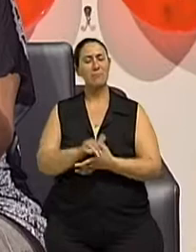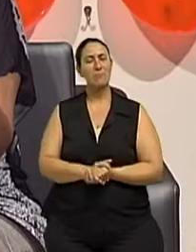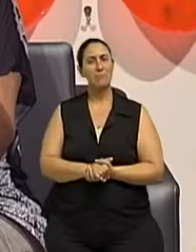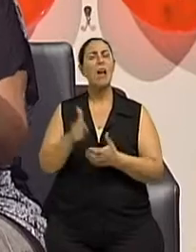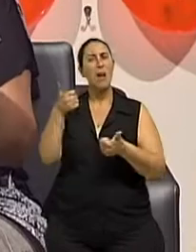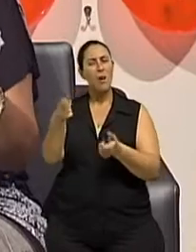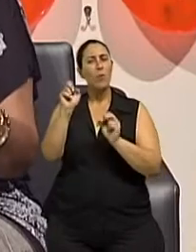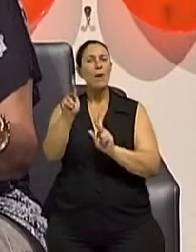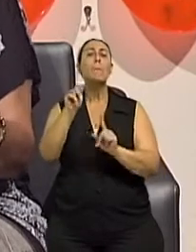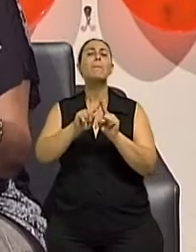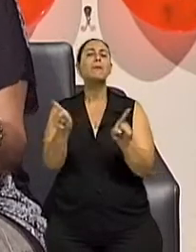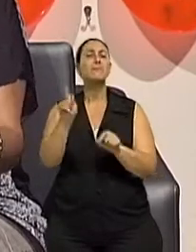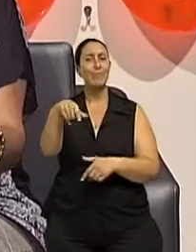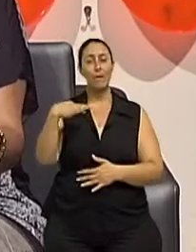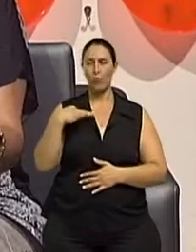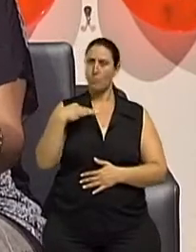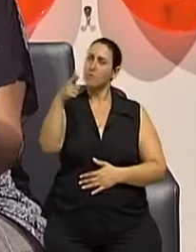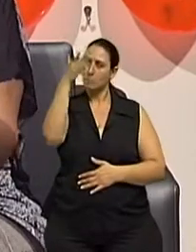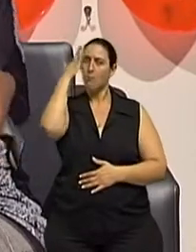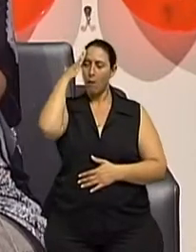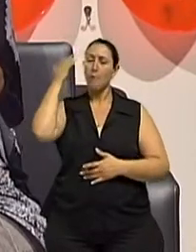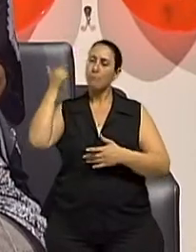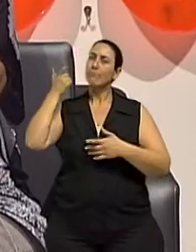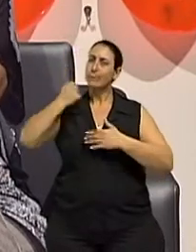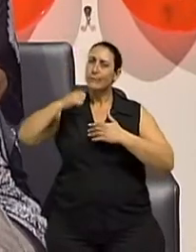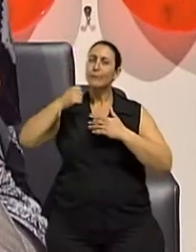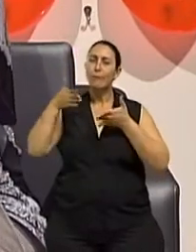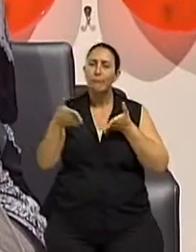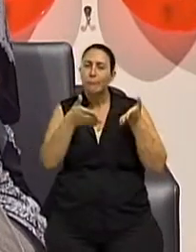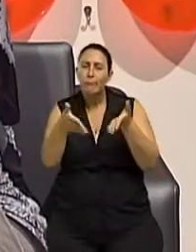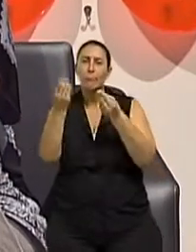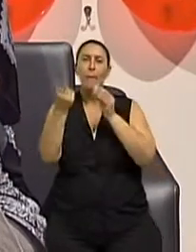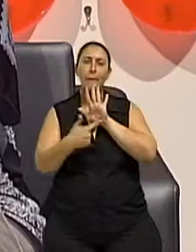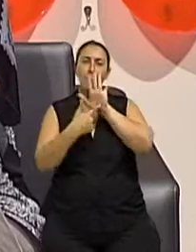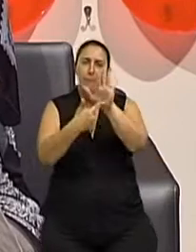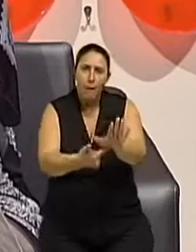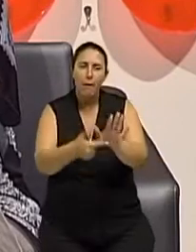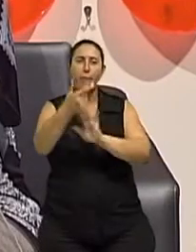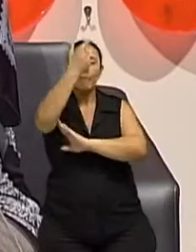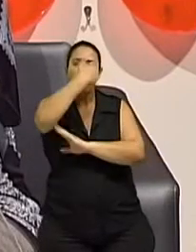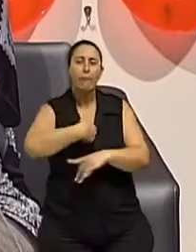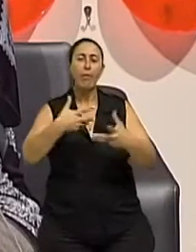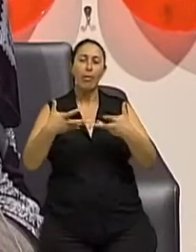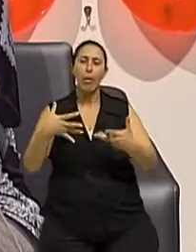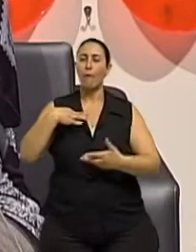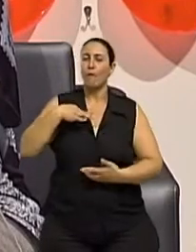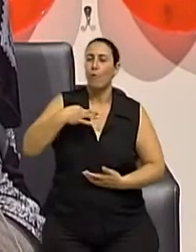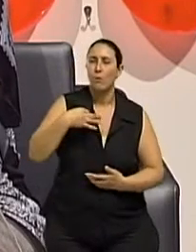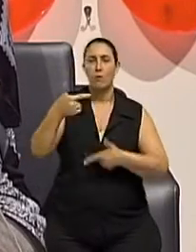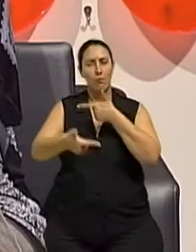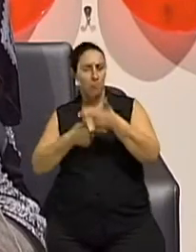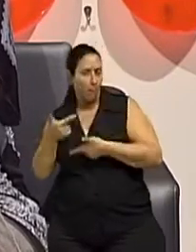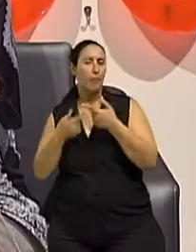porque a gente sabe que tem todo um caminho, né, para ser voluntário, para se apresentar, para realmente fazer aquilo que está querendo